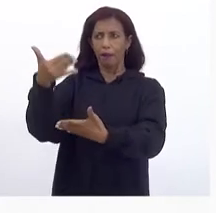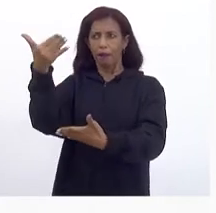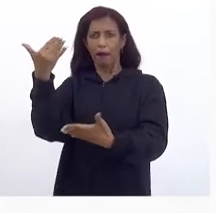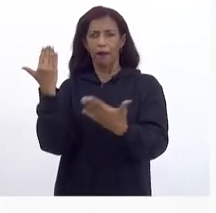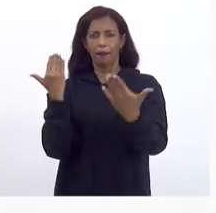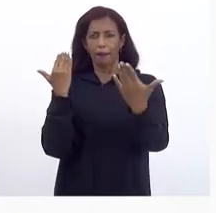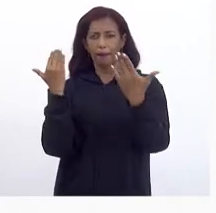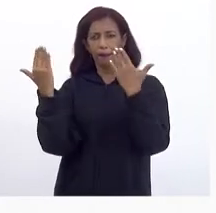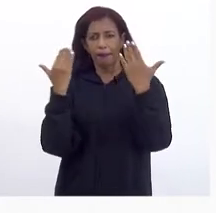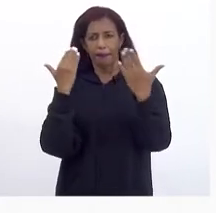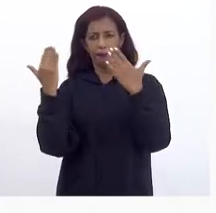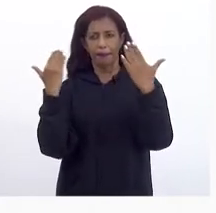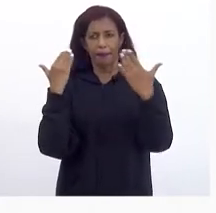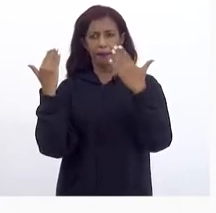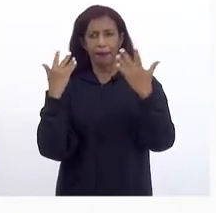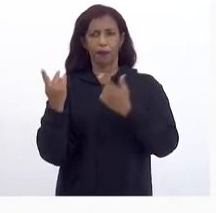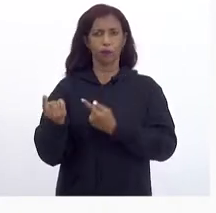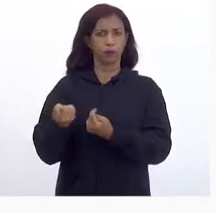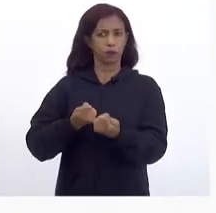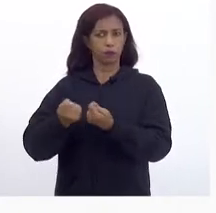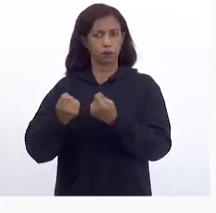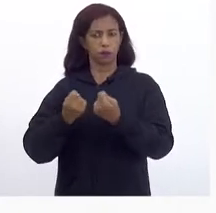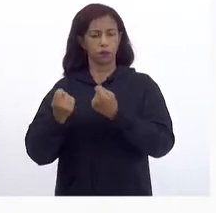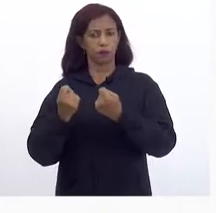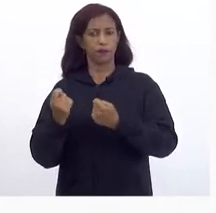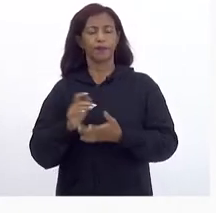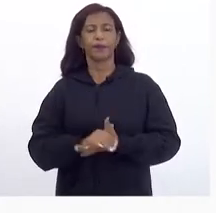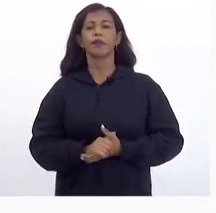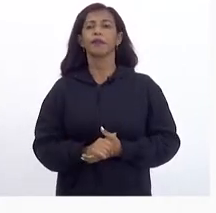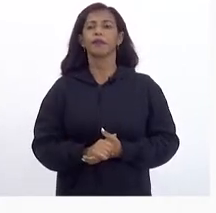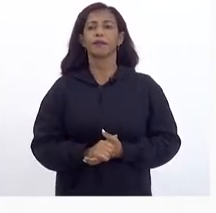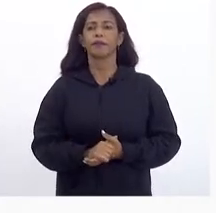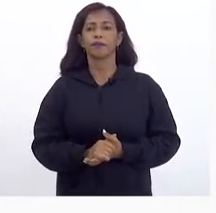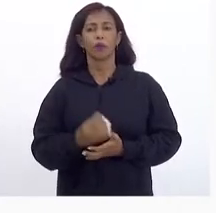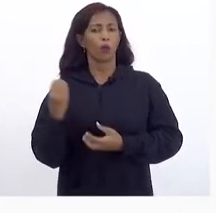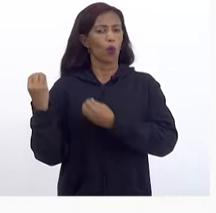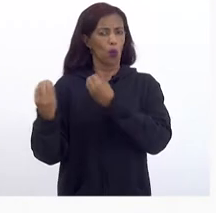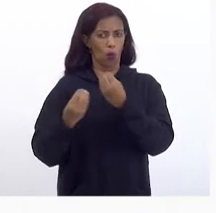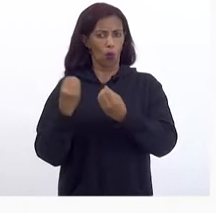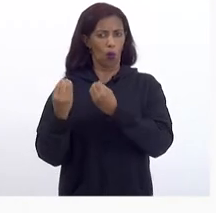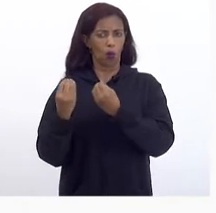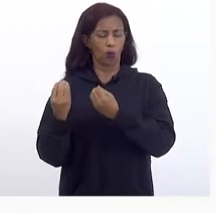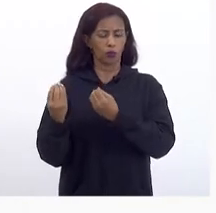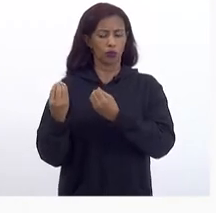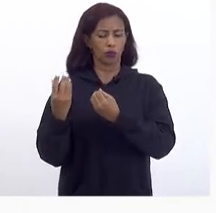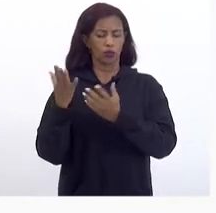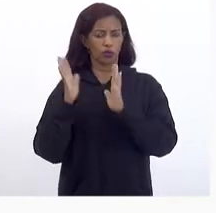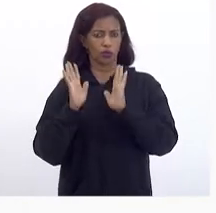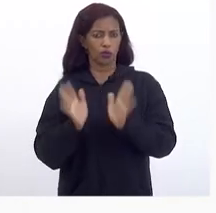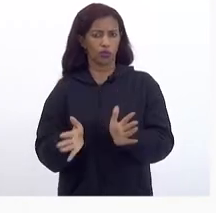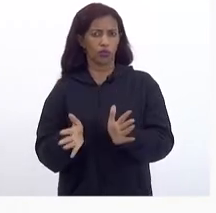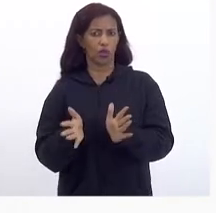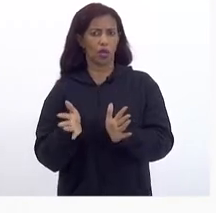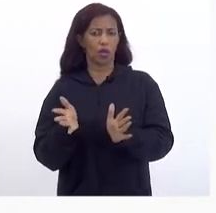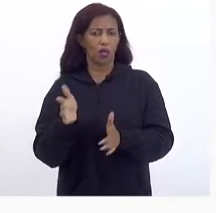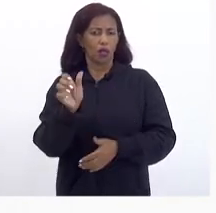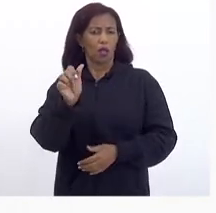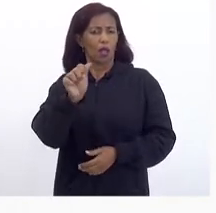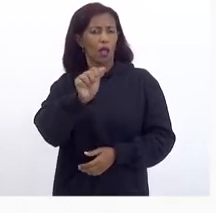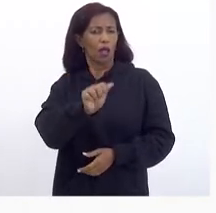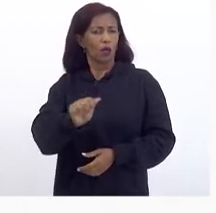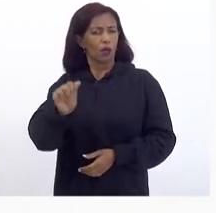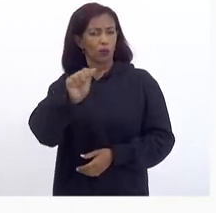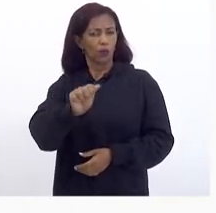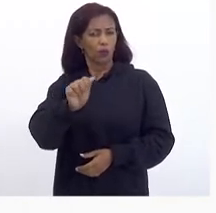Macroeconômicos Que nós utilizamos Como já foi feito Desde agosto Esse